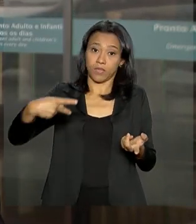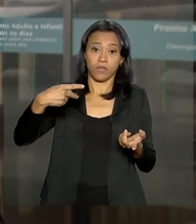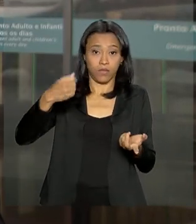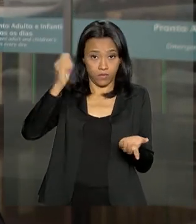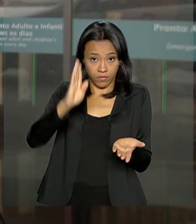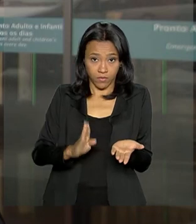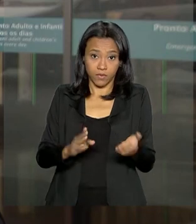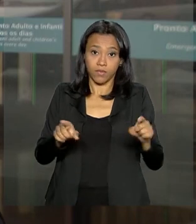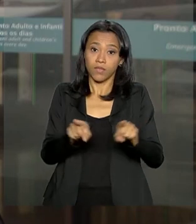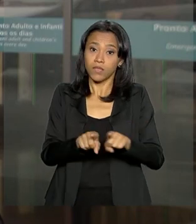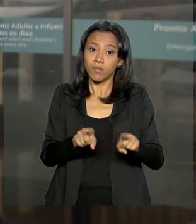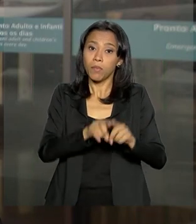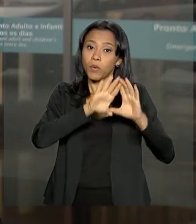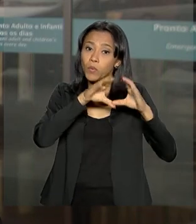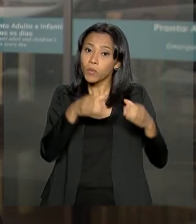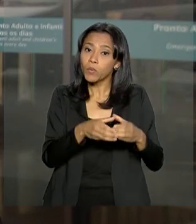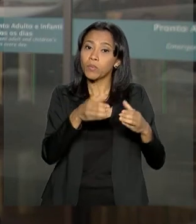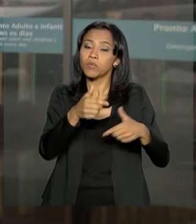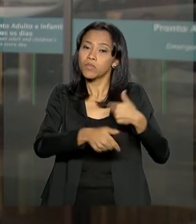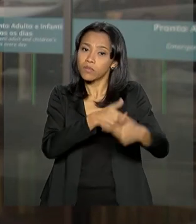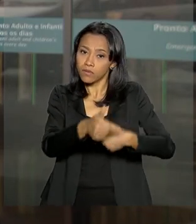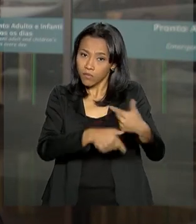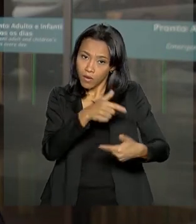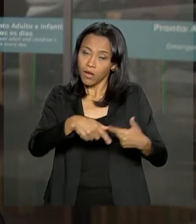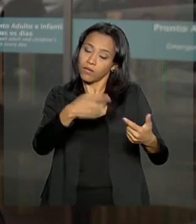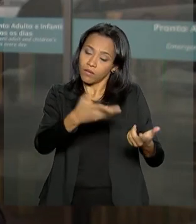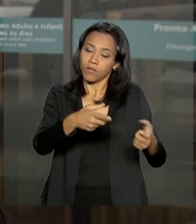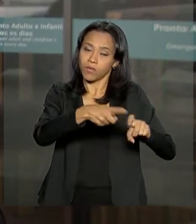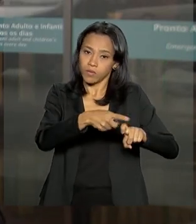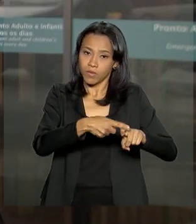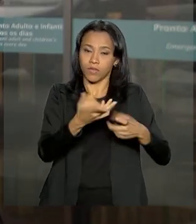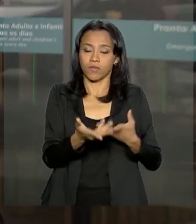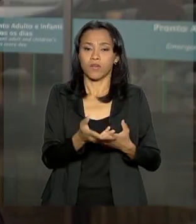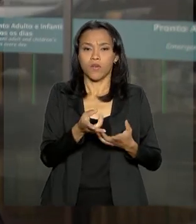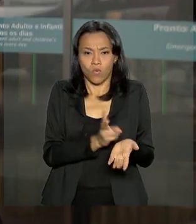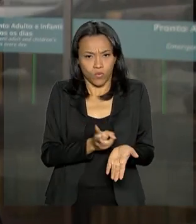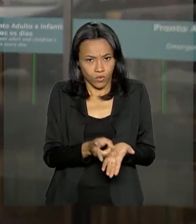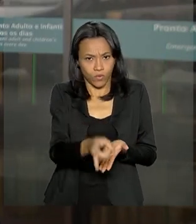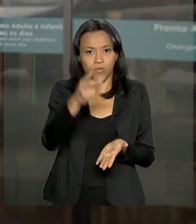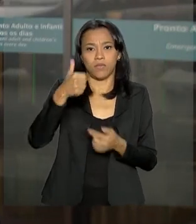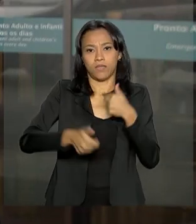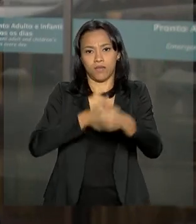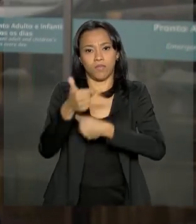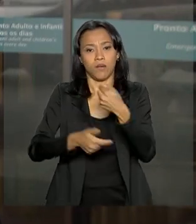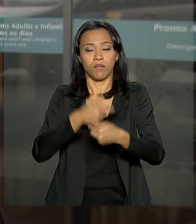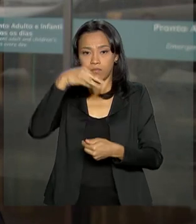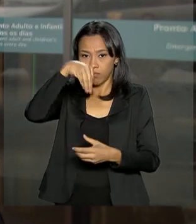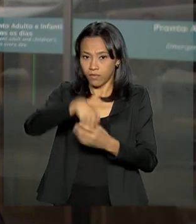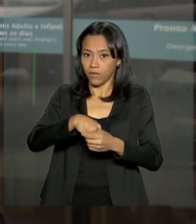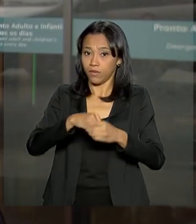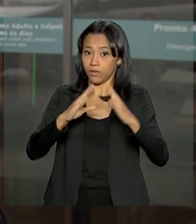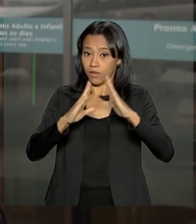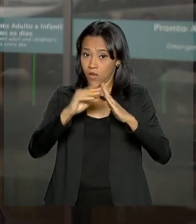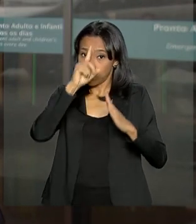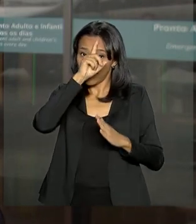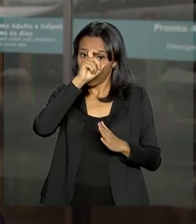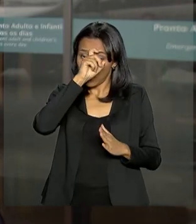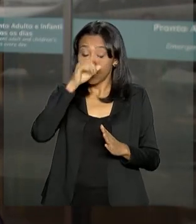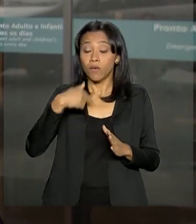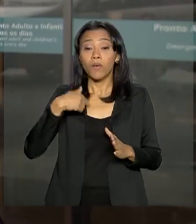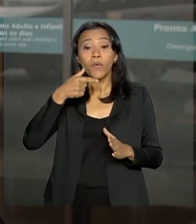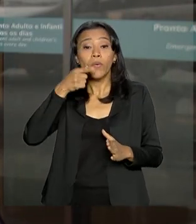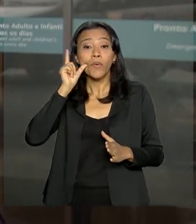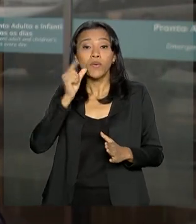quanto para a equipe médica que o acompanha. Ele segue trabalhando aqui no Hospital Albert Einstein. Ontem recebeu